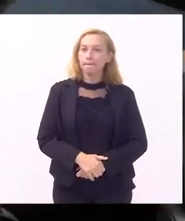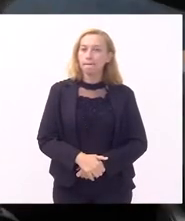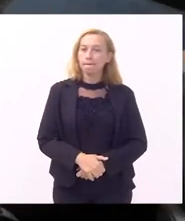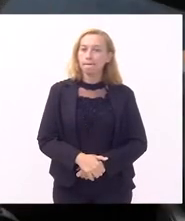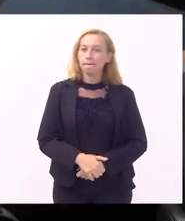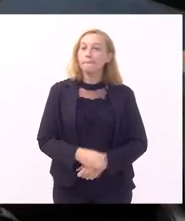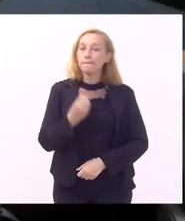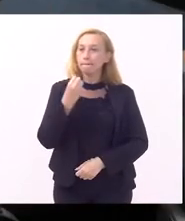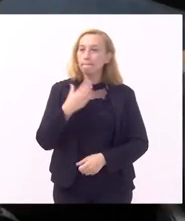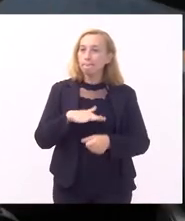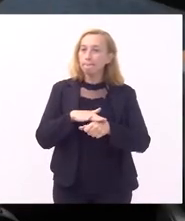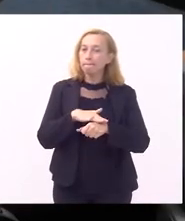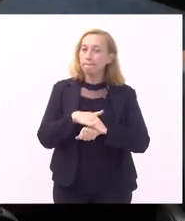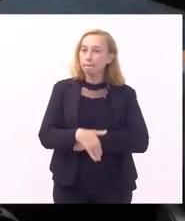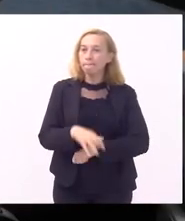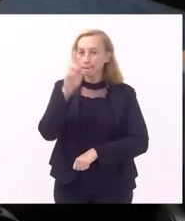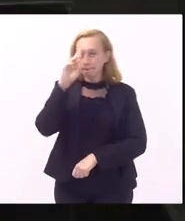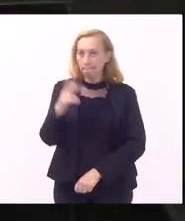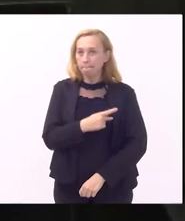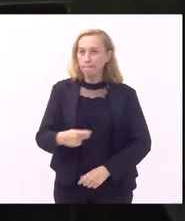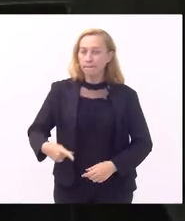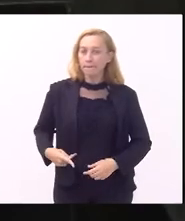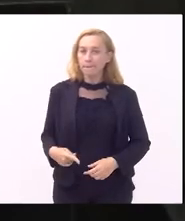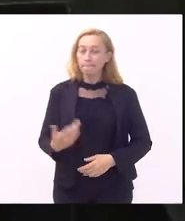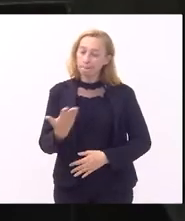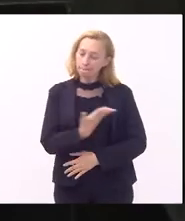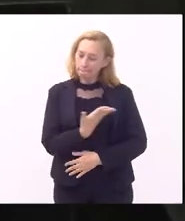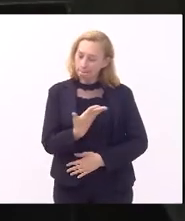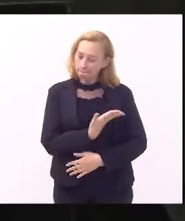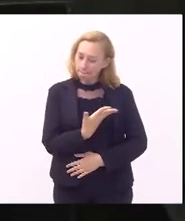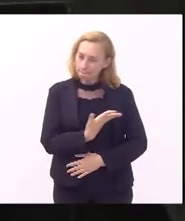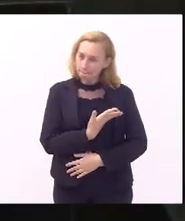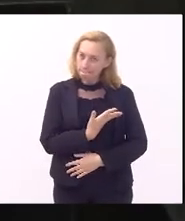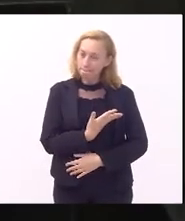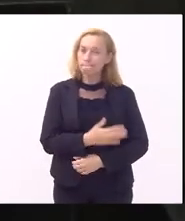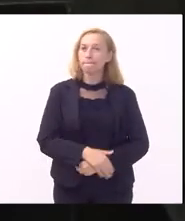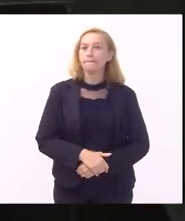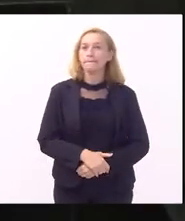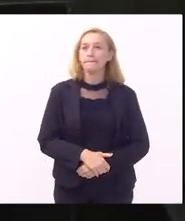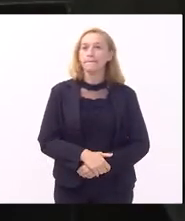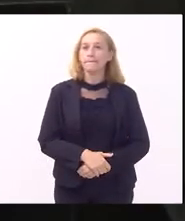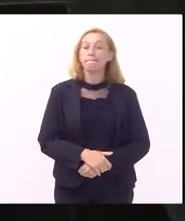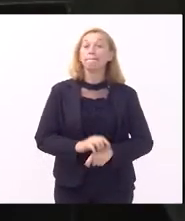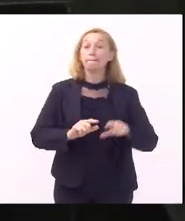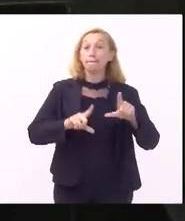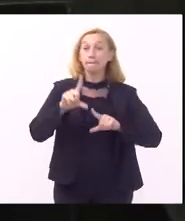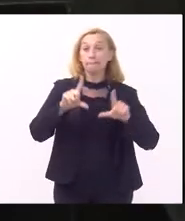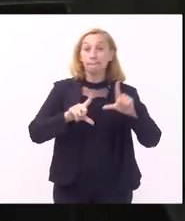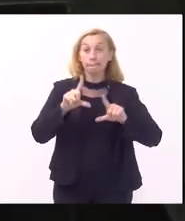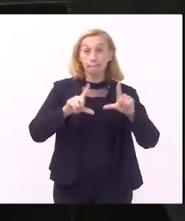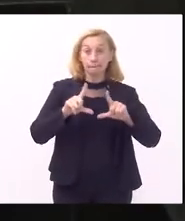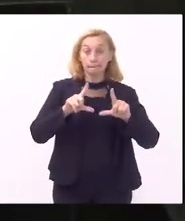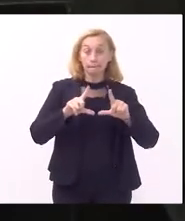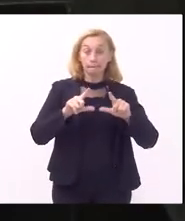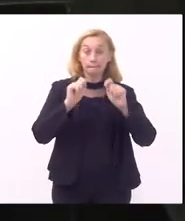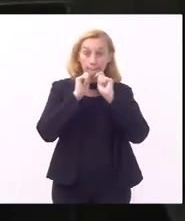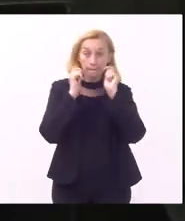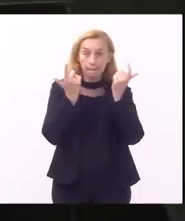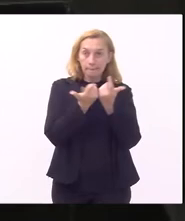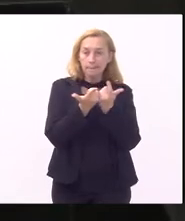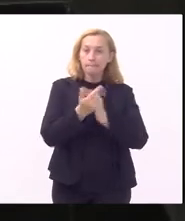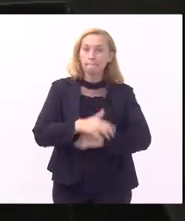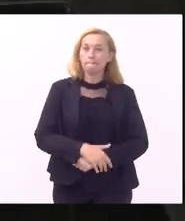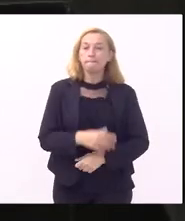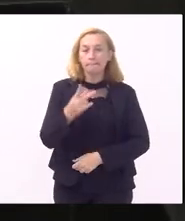boa noite presidente boa noite aos amigos que assistem através da tv alerje o que me traz hoje